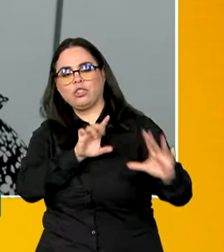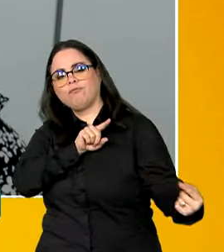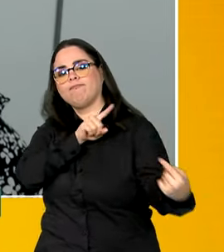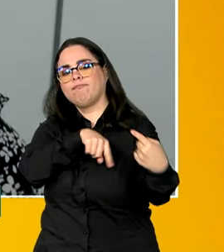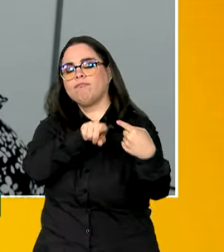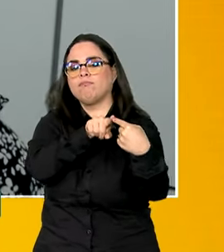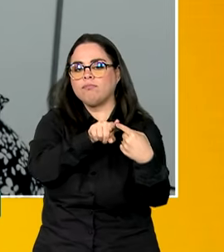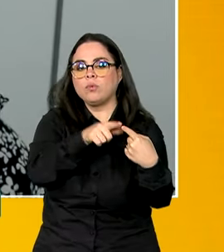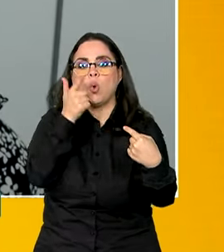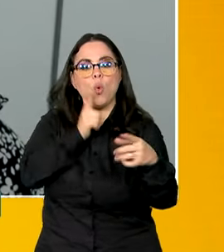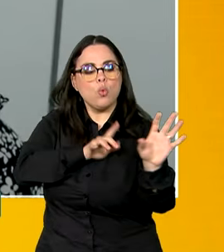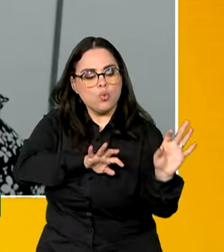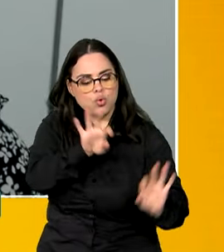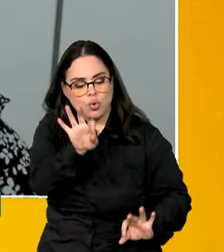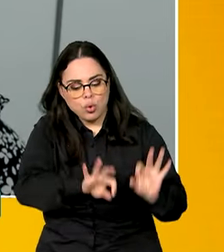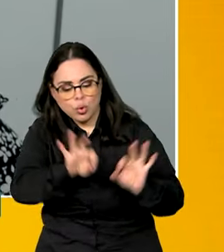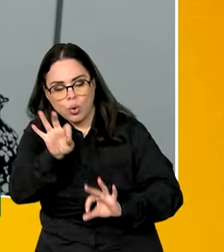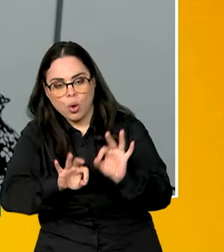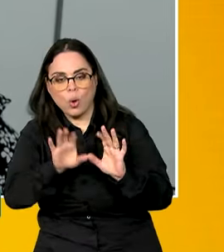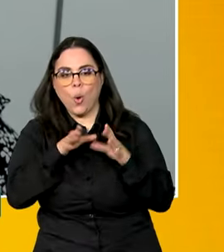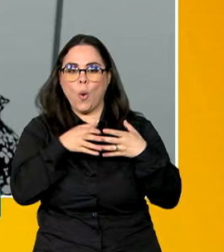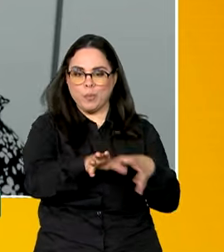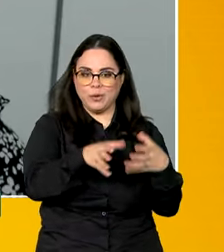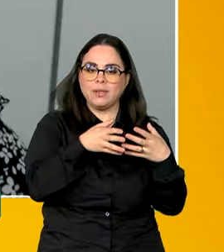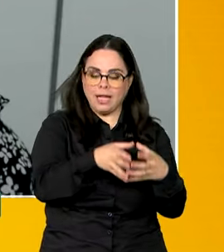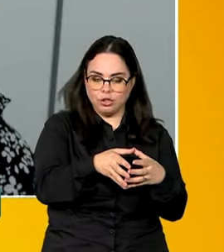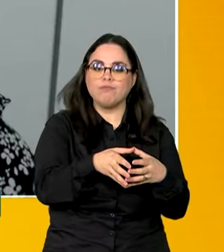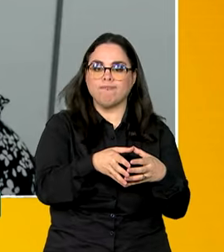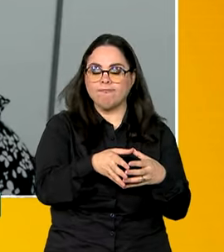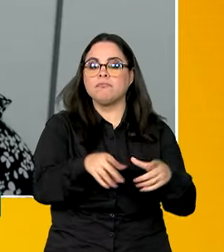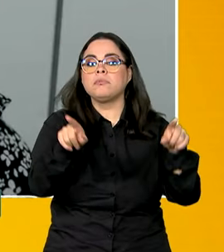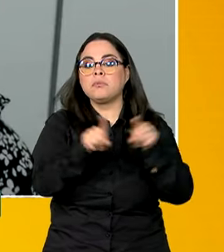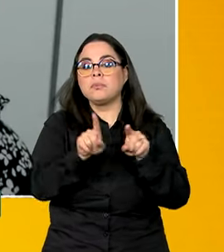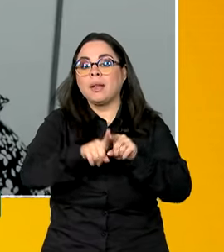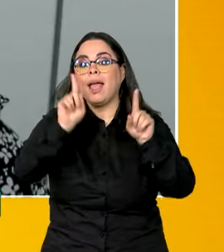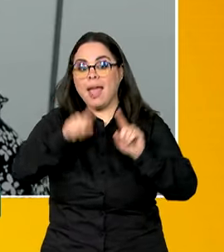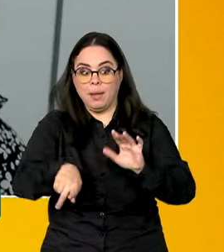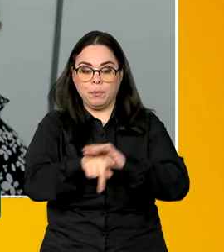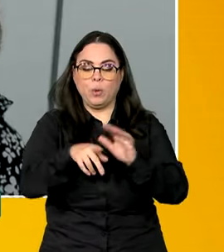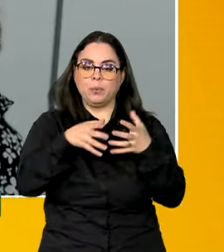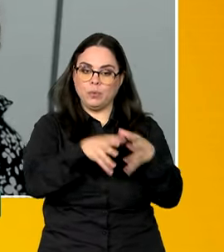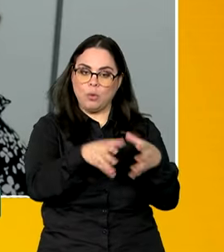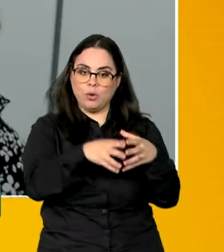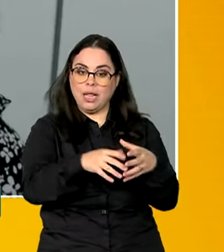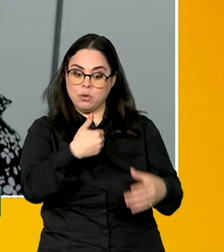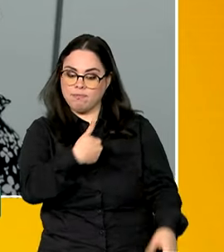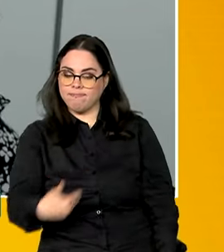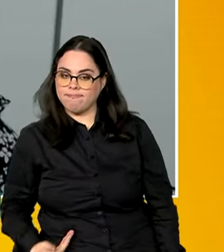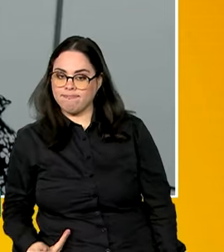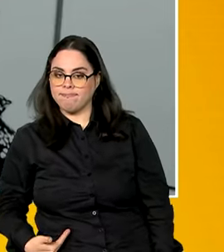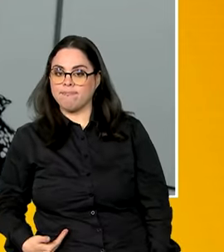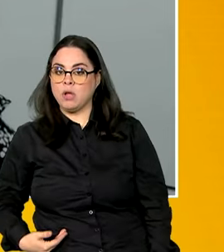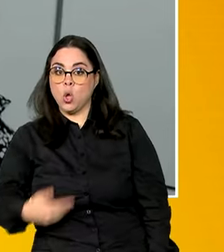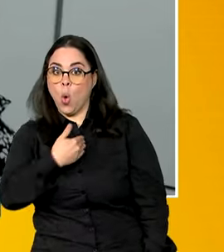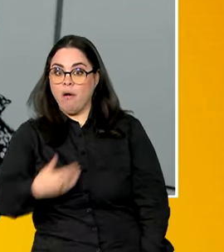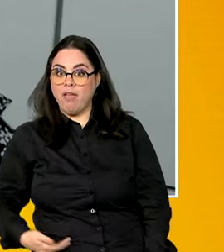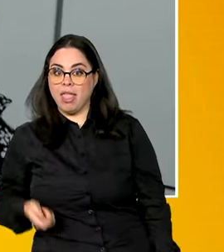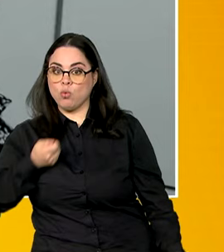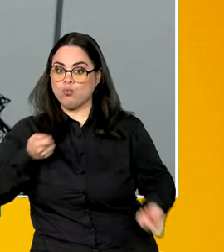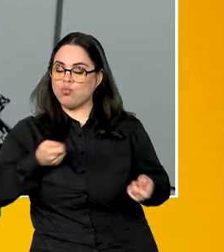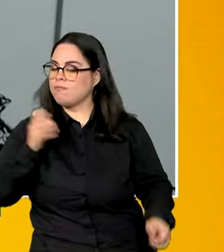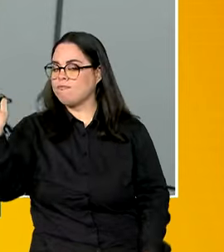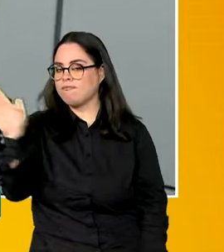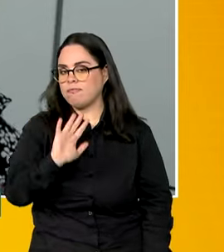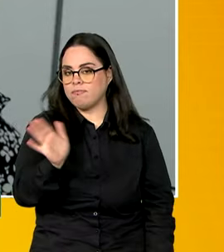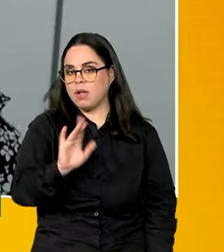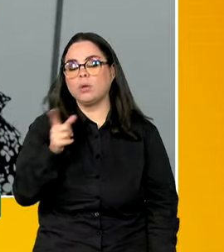organização comunitária, né? E que é da comunidade, não é pública, não é do governo. E